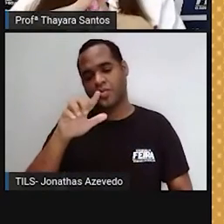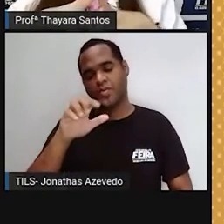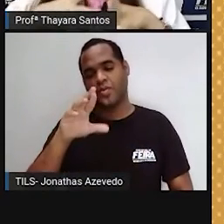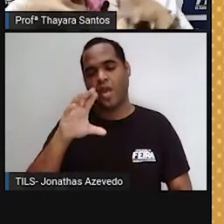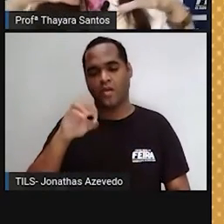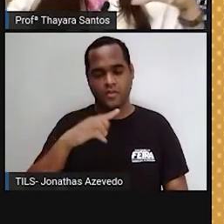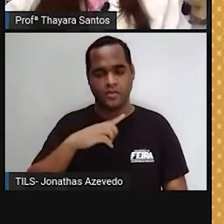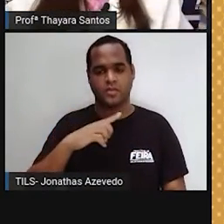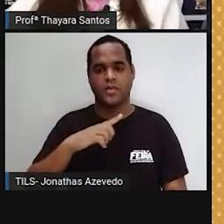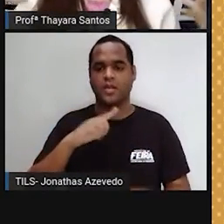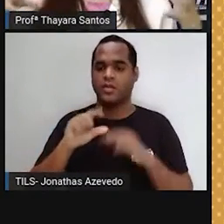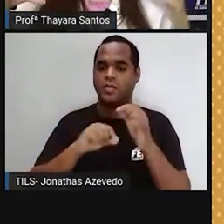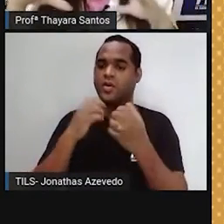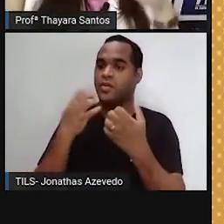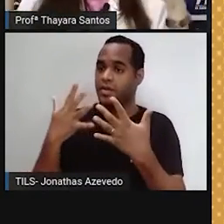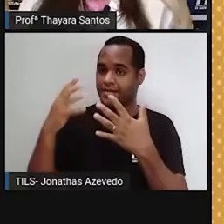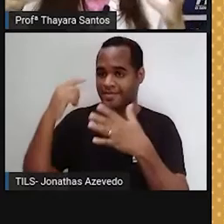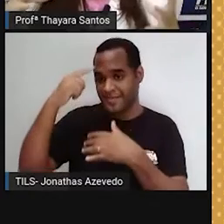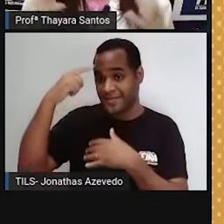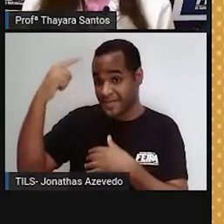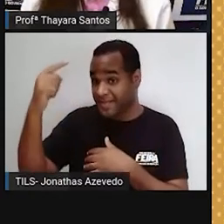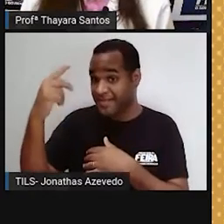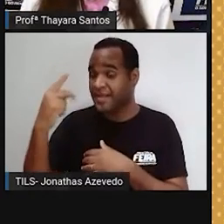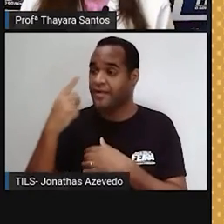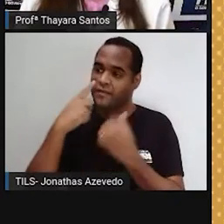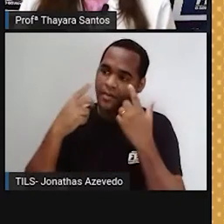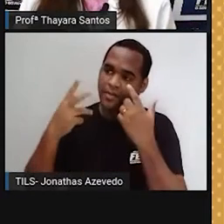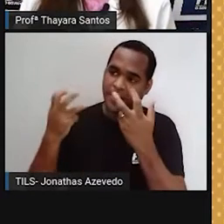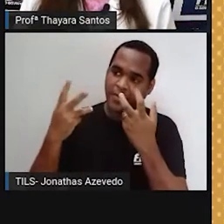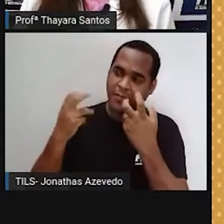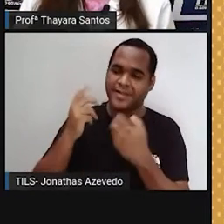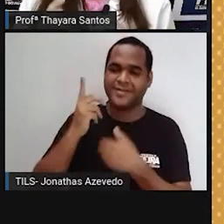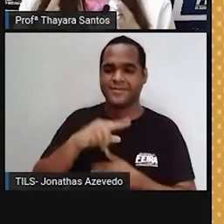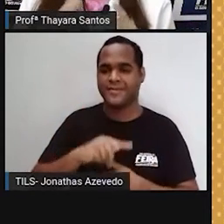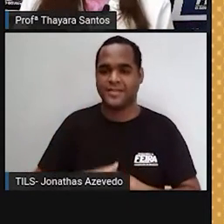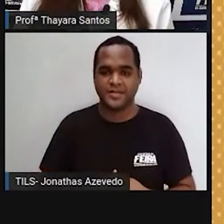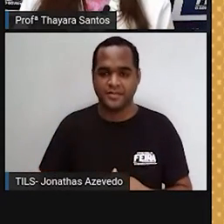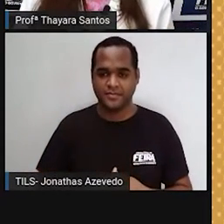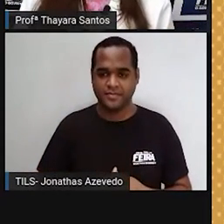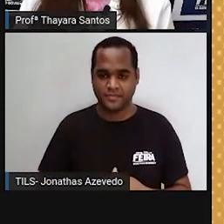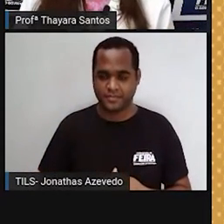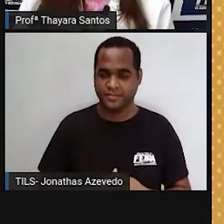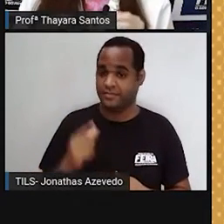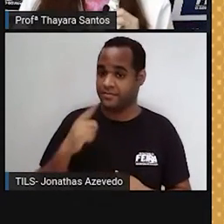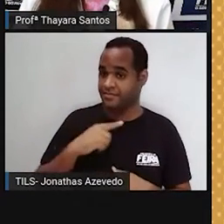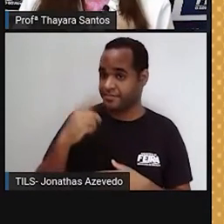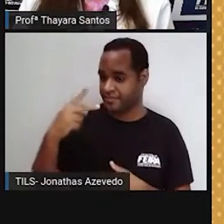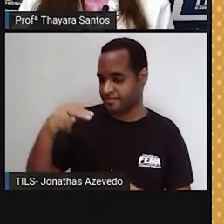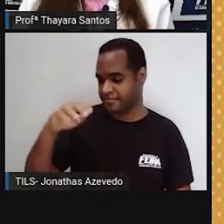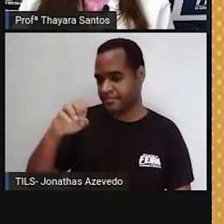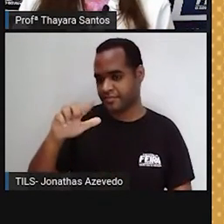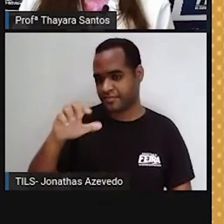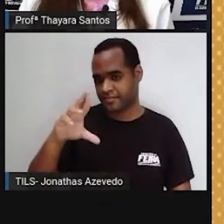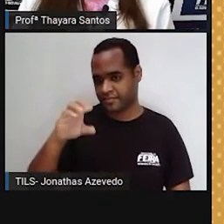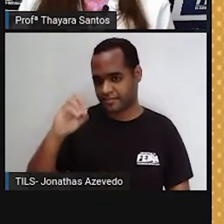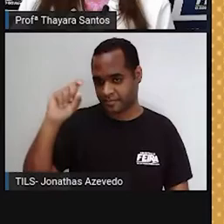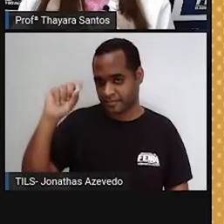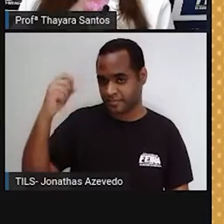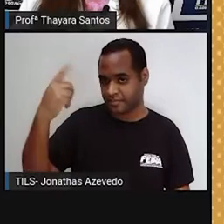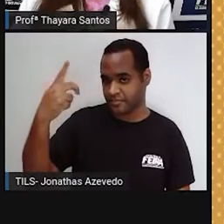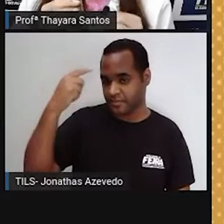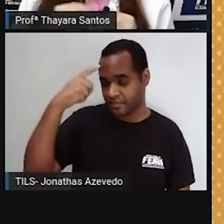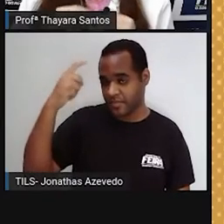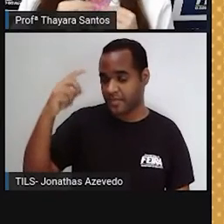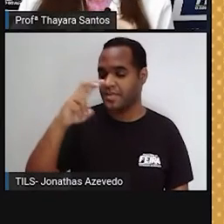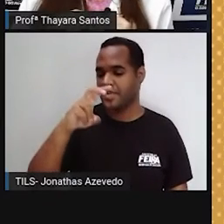e tem essa coroa aí que é o que a gente enxerga. E lá no núcleo do Sol a temperatura pode chegar a cerca de